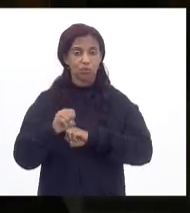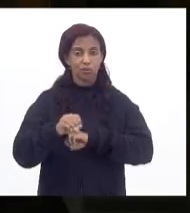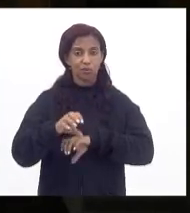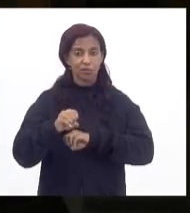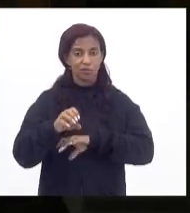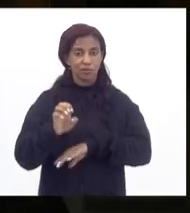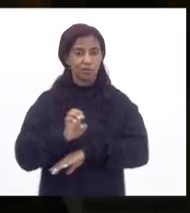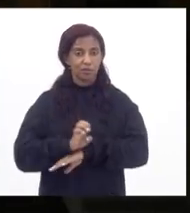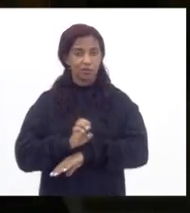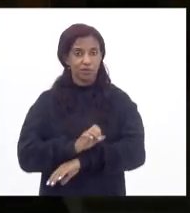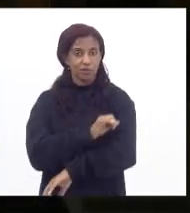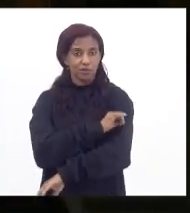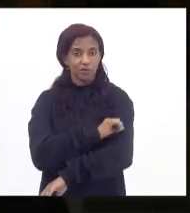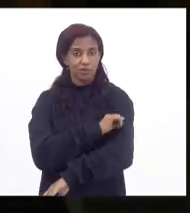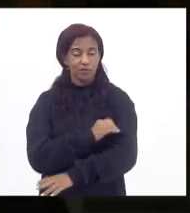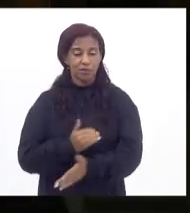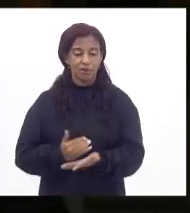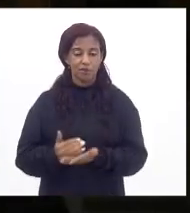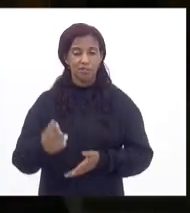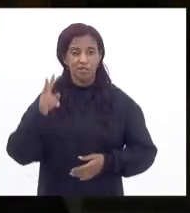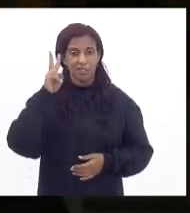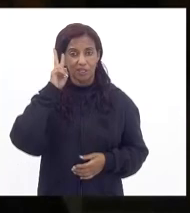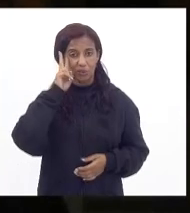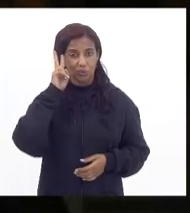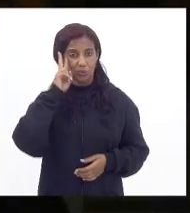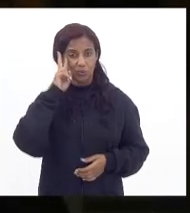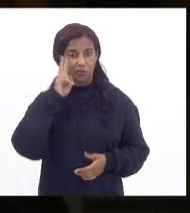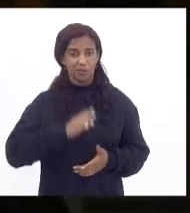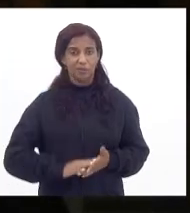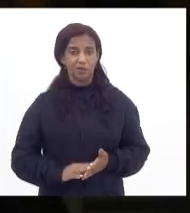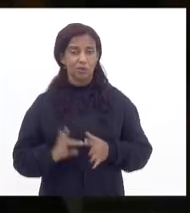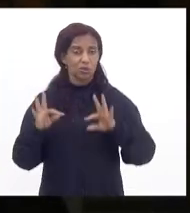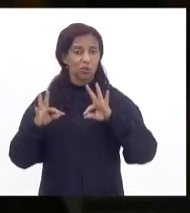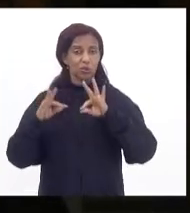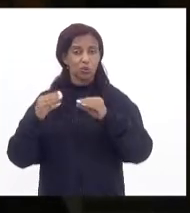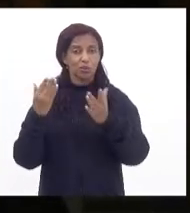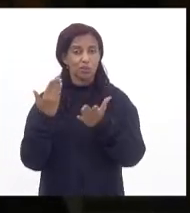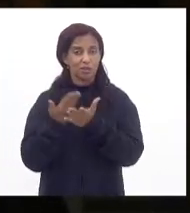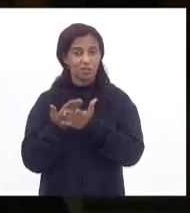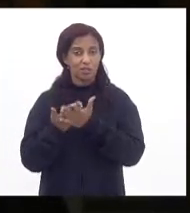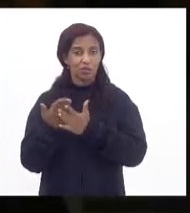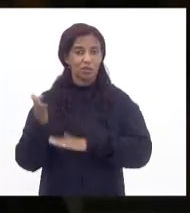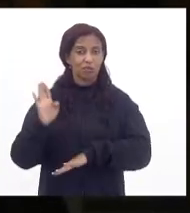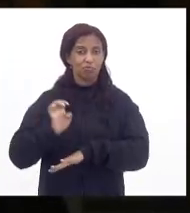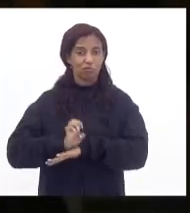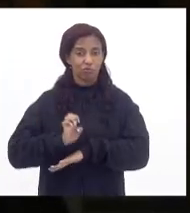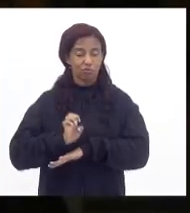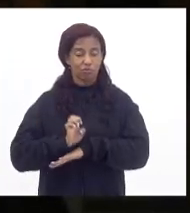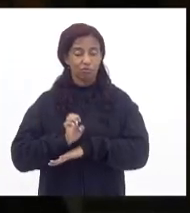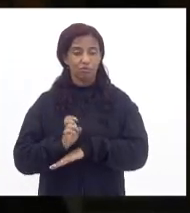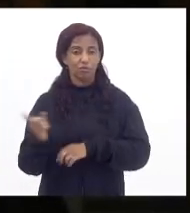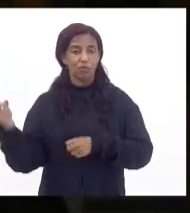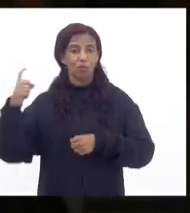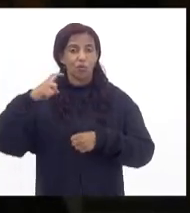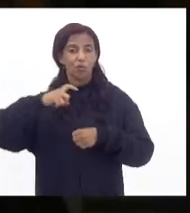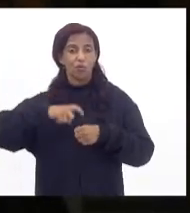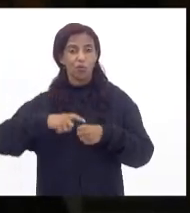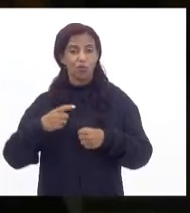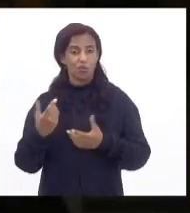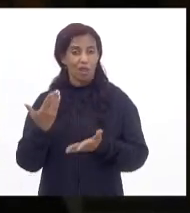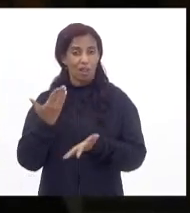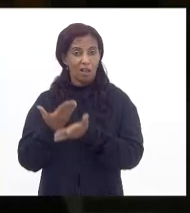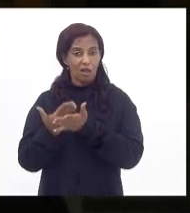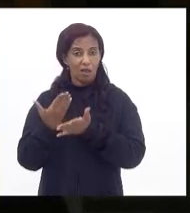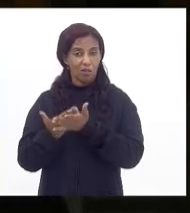estado do rio de janeiro que a partir de segunda feira todas as escolas do estado do rio de janeiro vão ter que voltar a